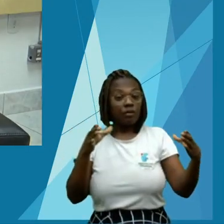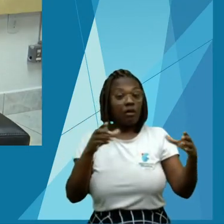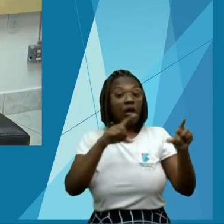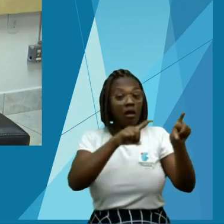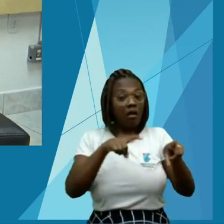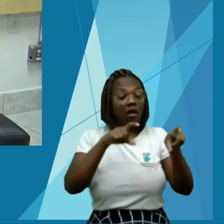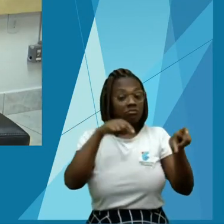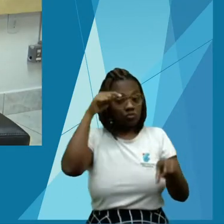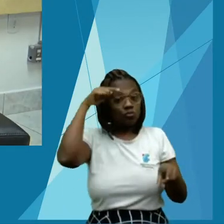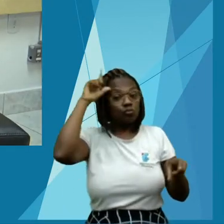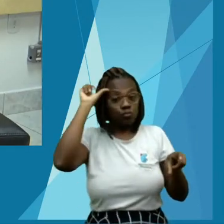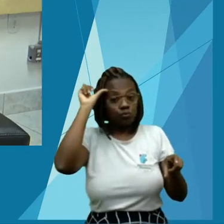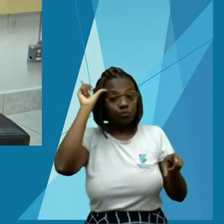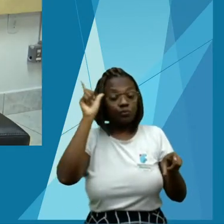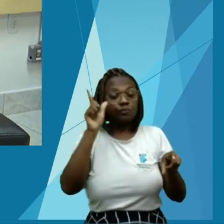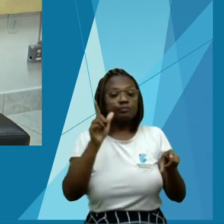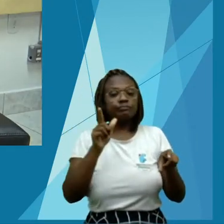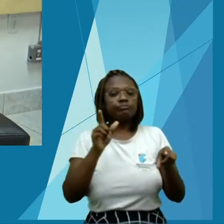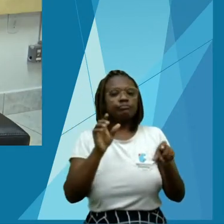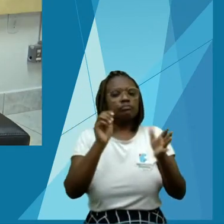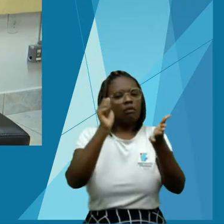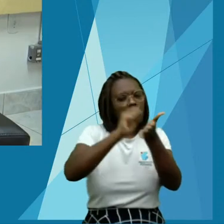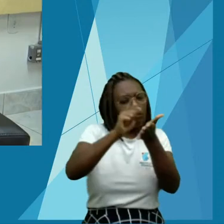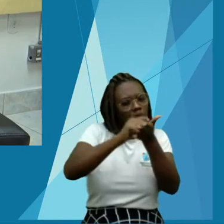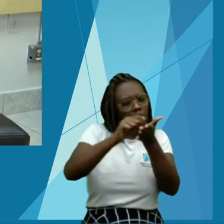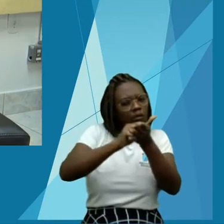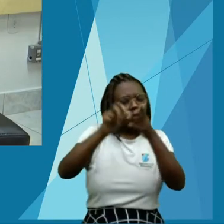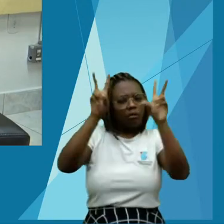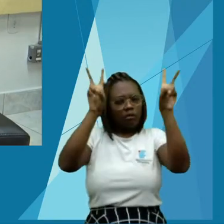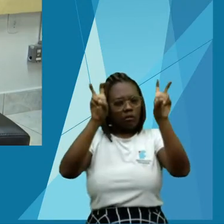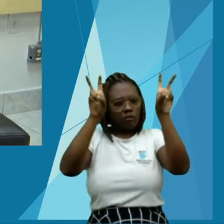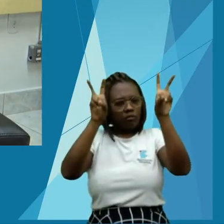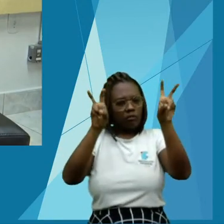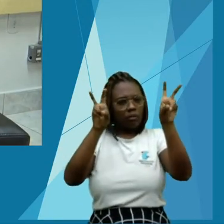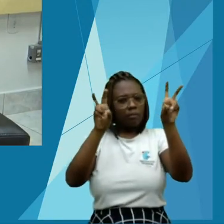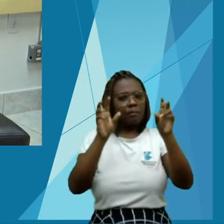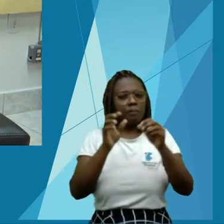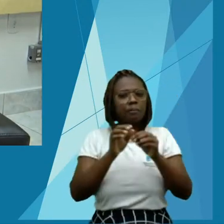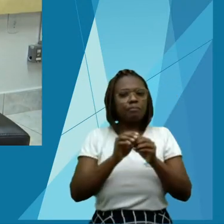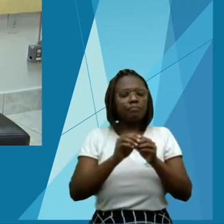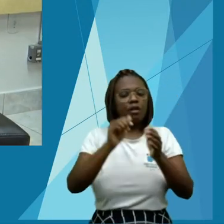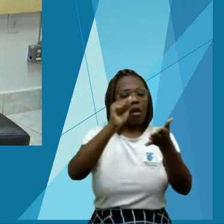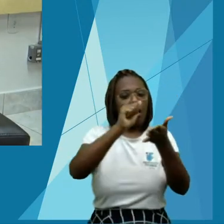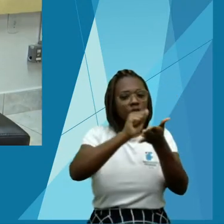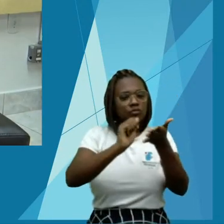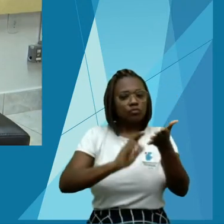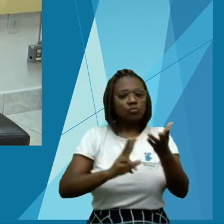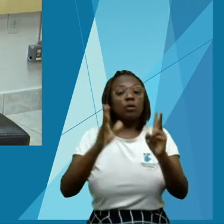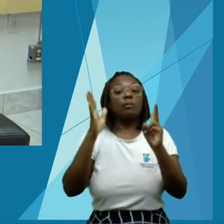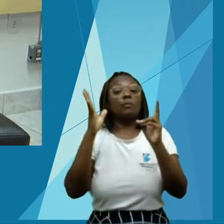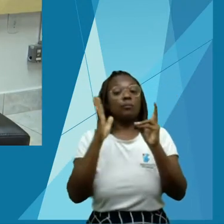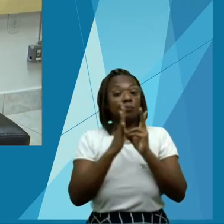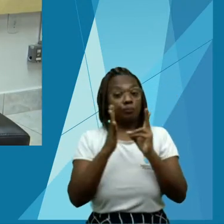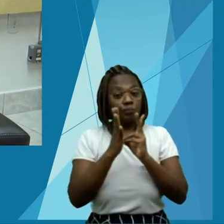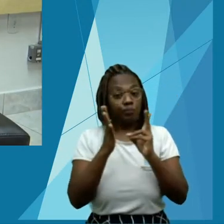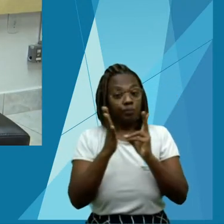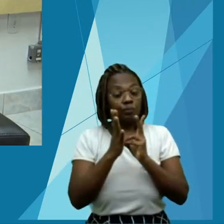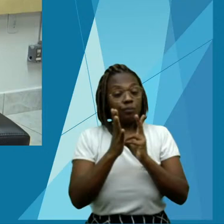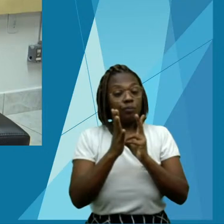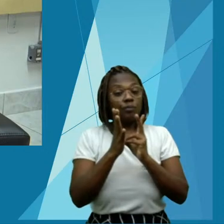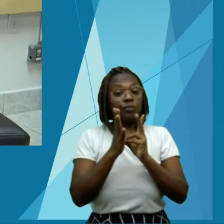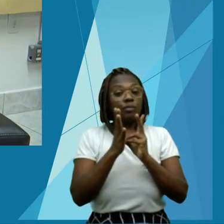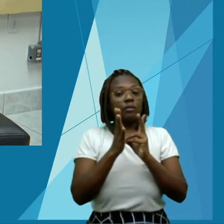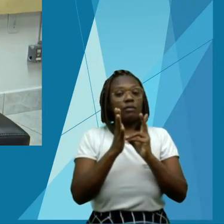Temos também um capítulo sobre a agricultura praticada com as variedades de feijões e bandiocas do